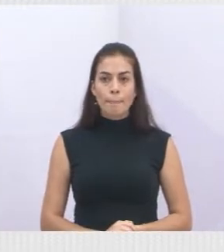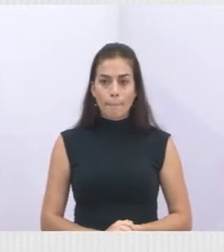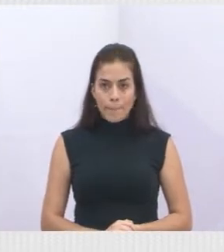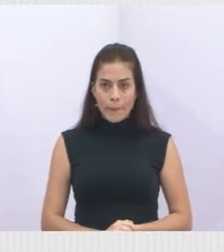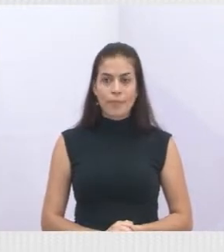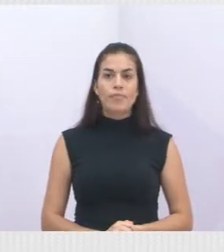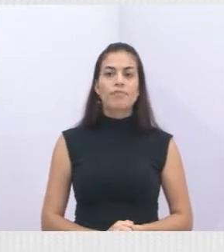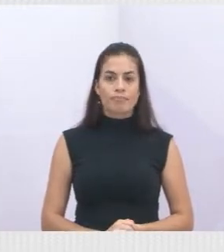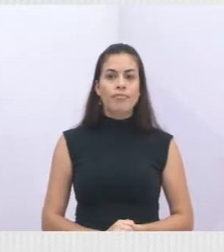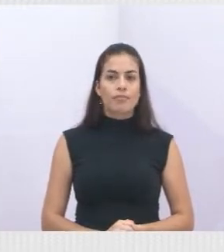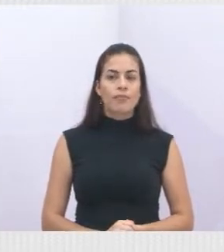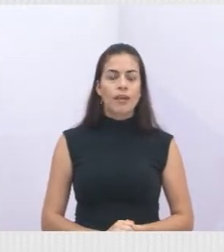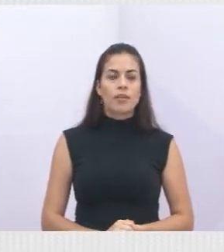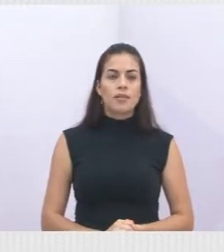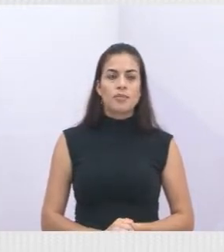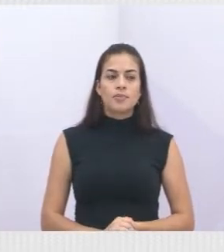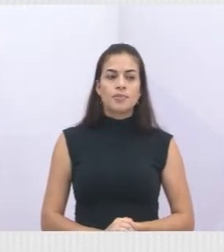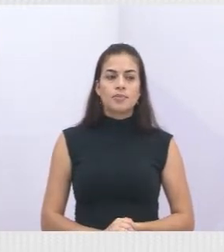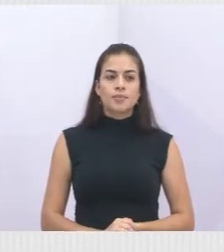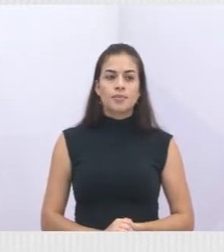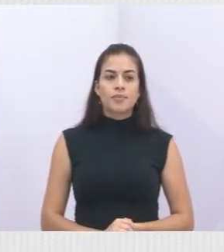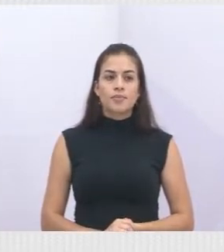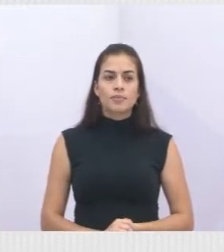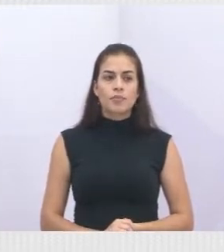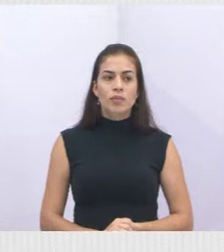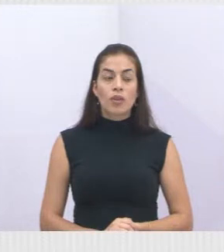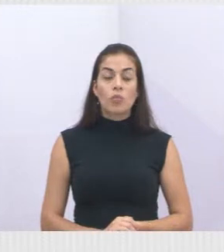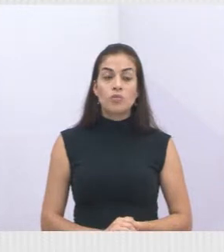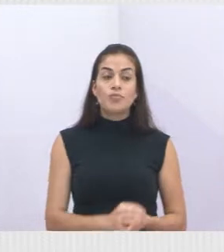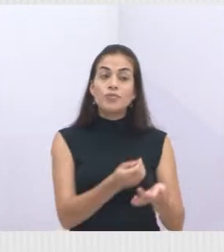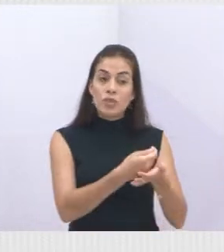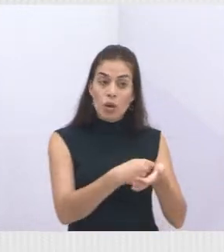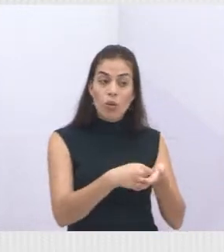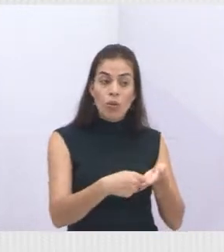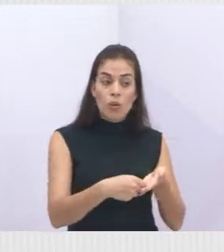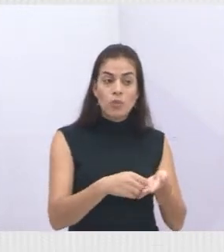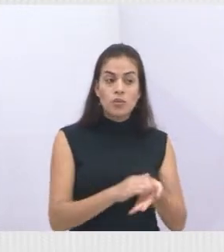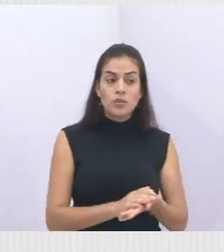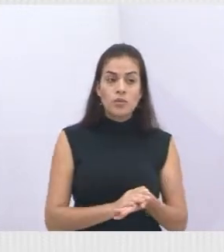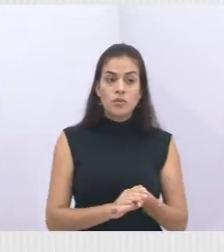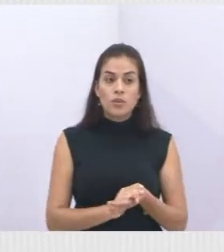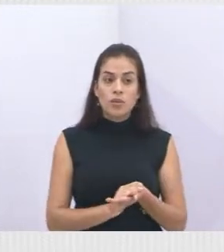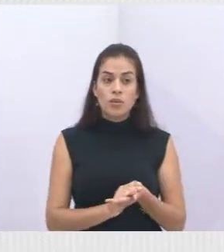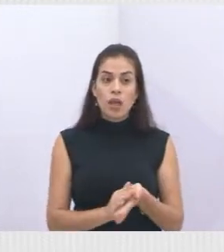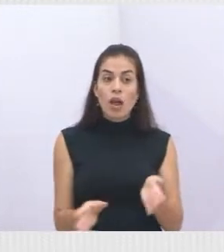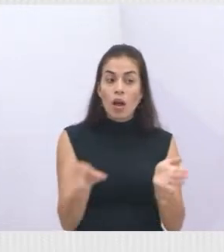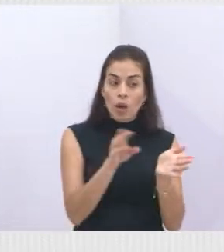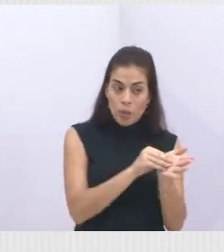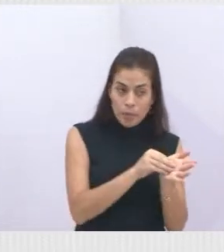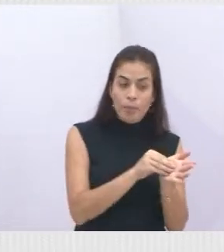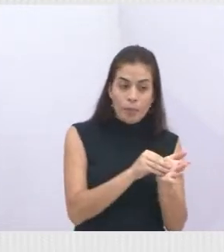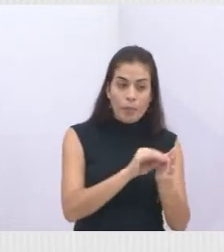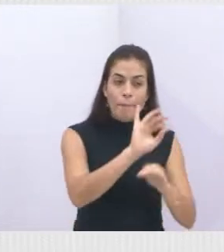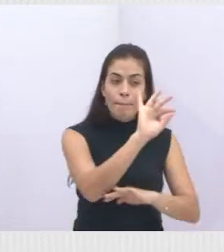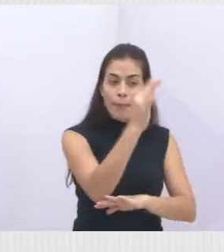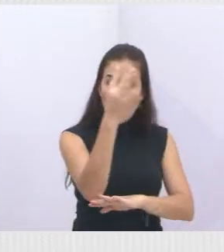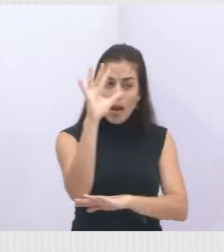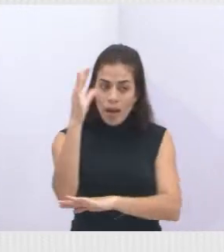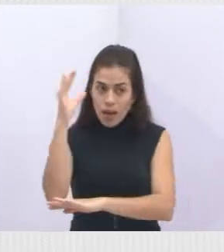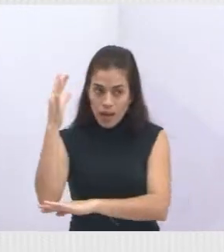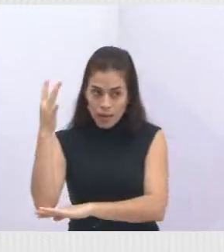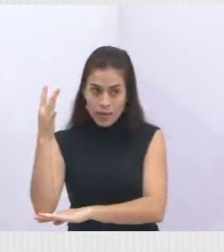Ali a gente tem o objeto do contrato, que é recompor a mata nativa do